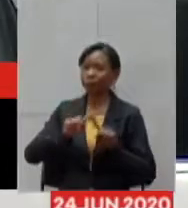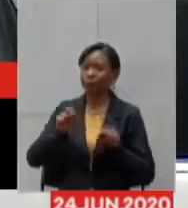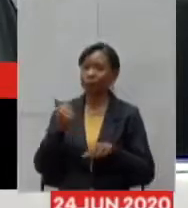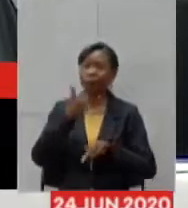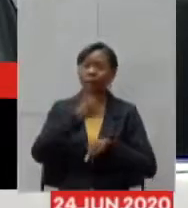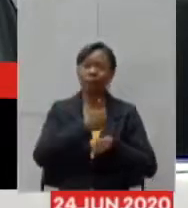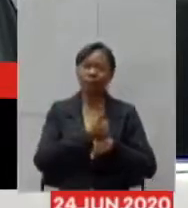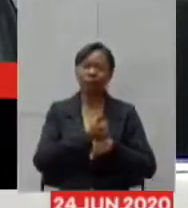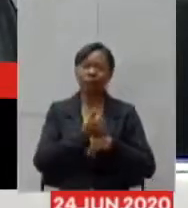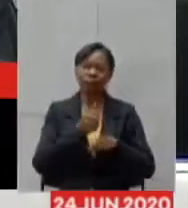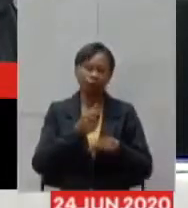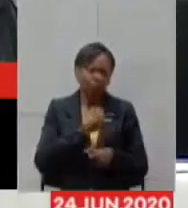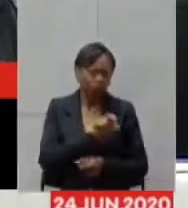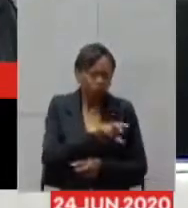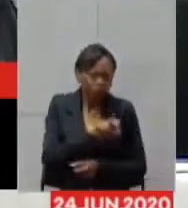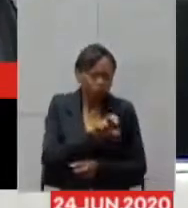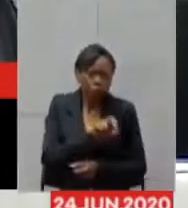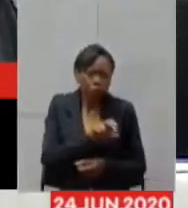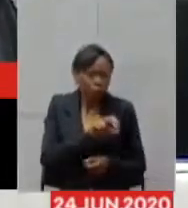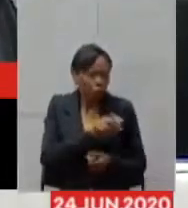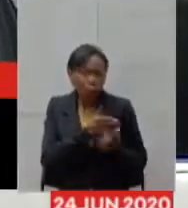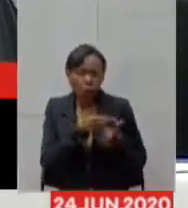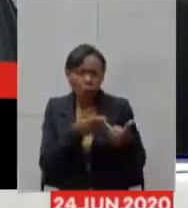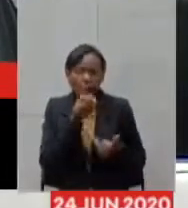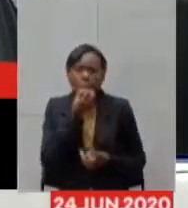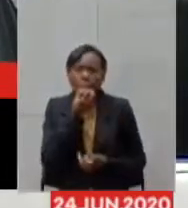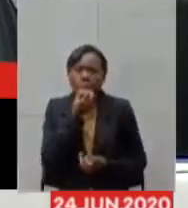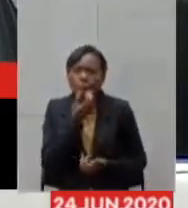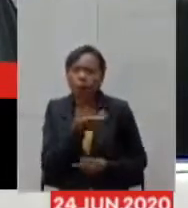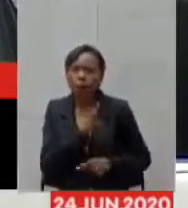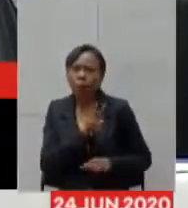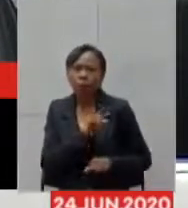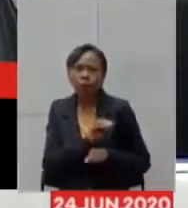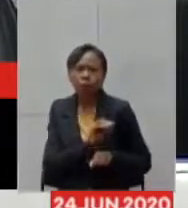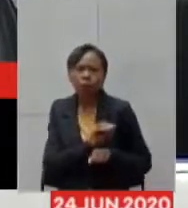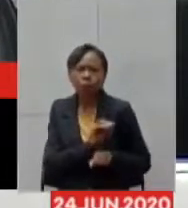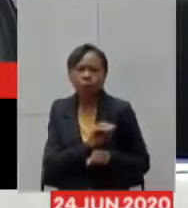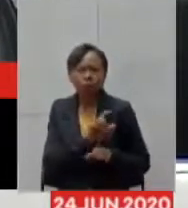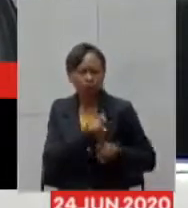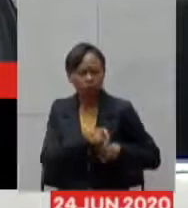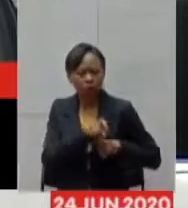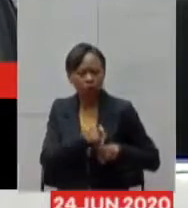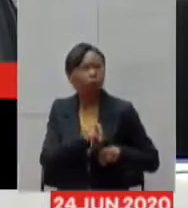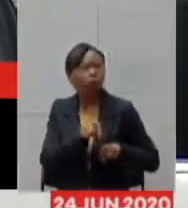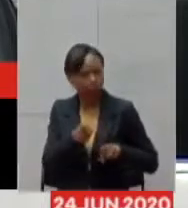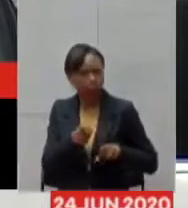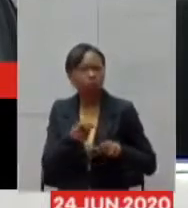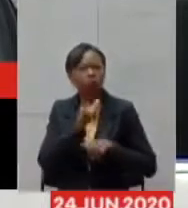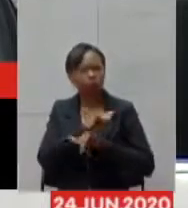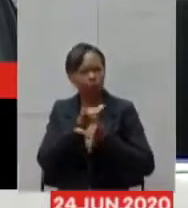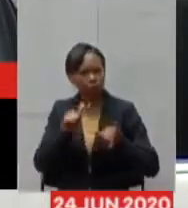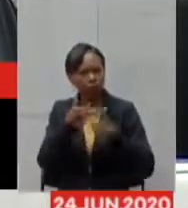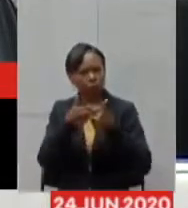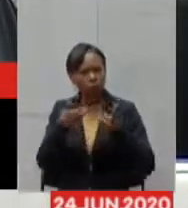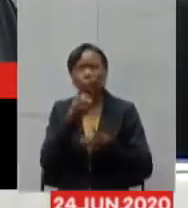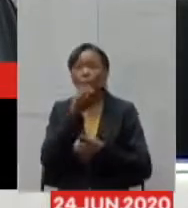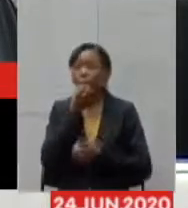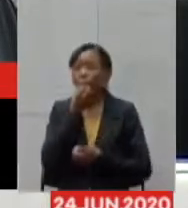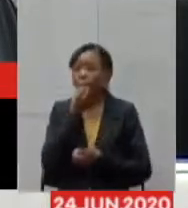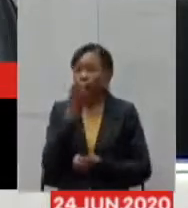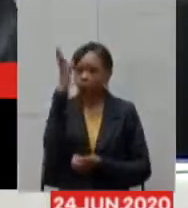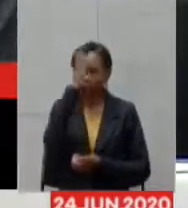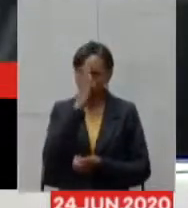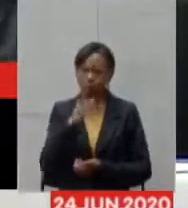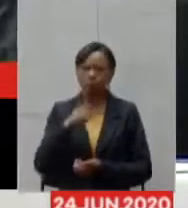bactérias benéficas pra natureza. Então, são coisas boas. Não vamos falar só de coisa ruim, não. Vamos lá que o Brasil tem coisas boas acontecendo,